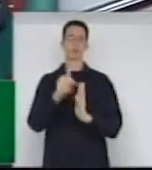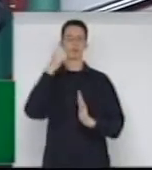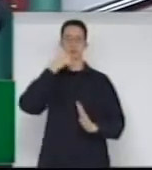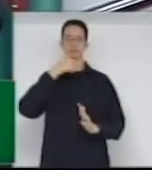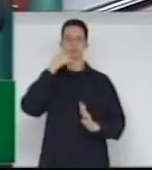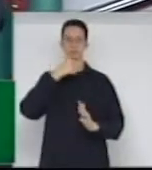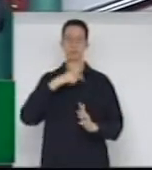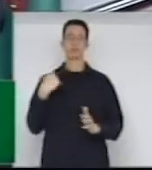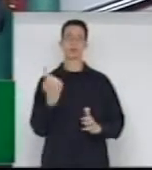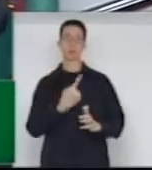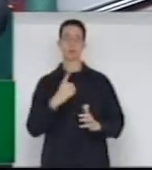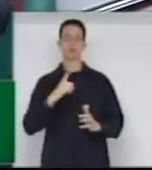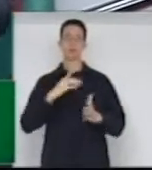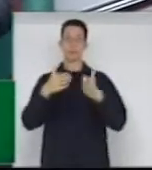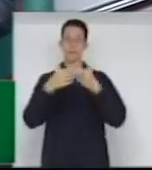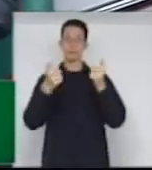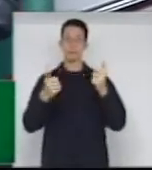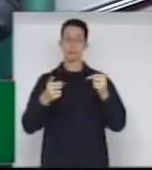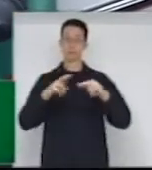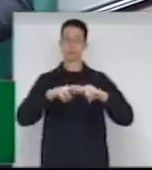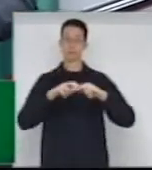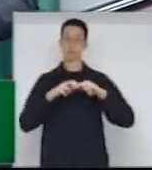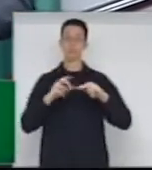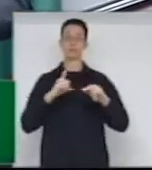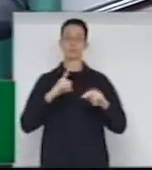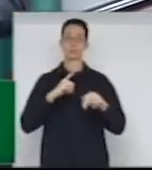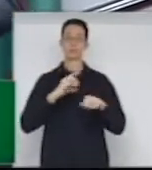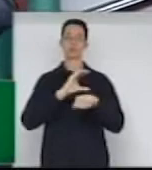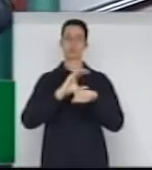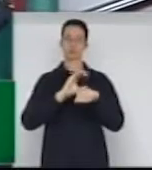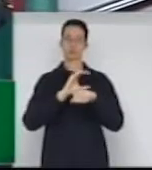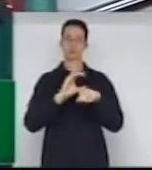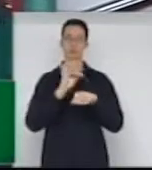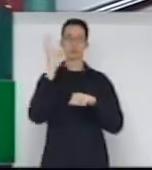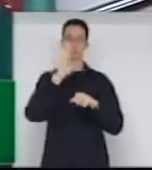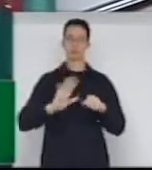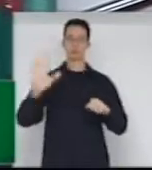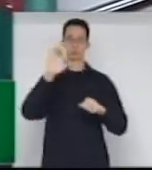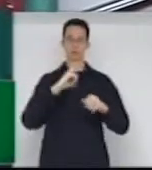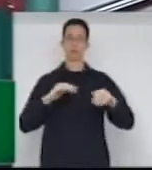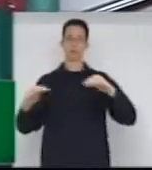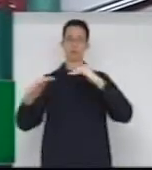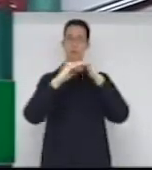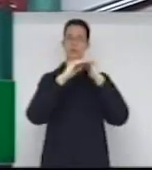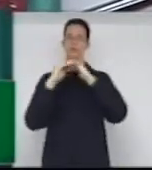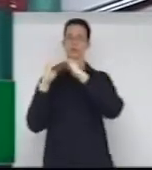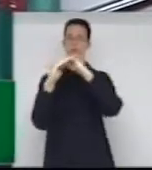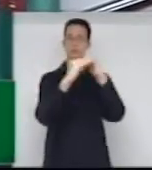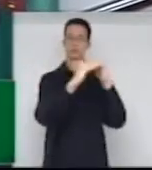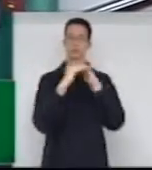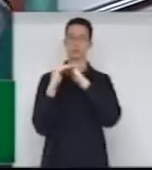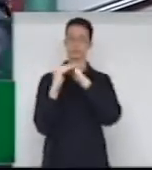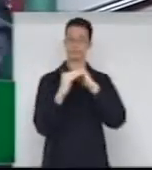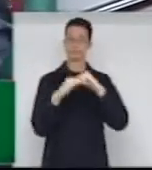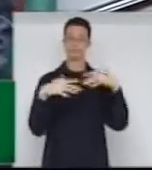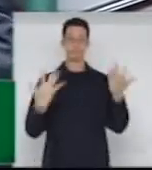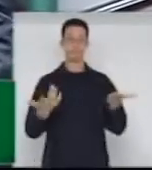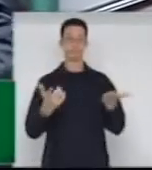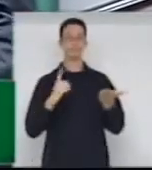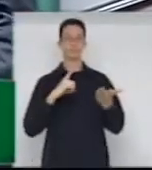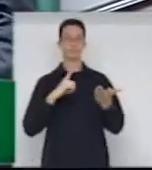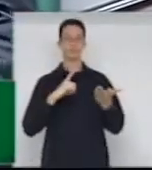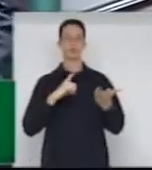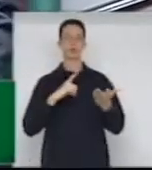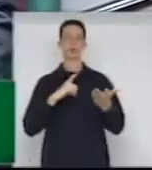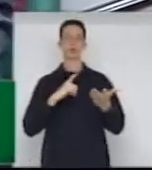reivindicamos em razão da Constituição Federal, prever a igualdade entre homens e mulheres. Todavia, saiu o